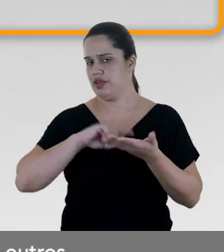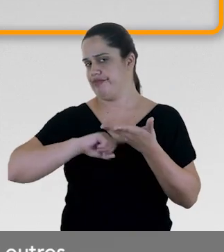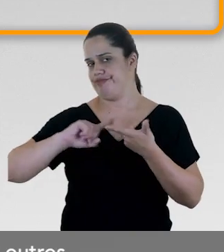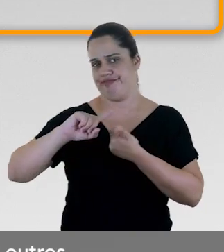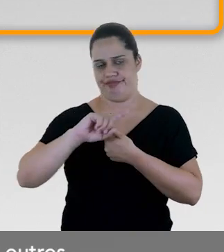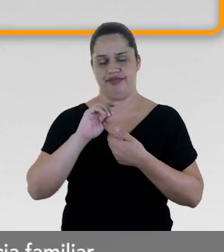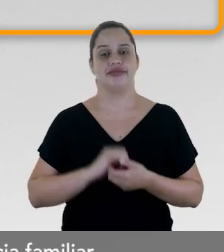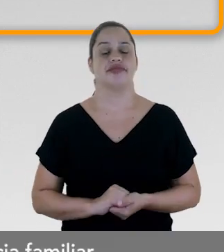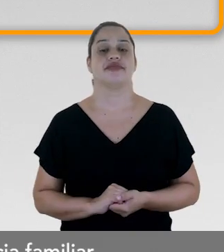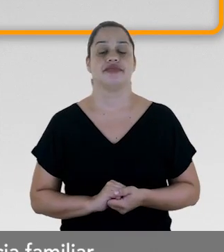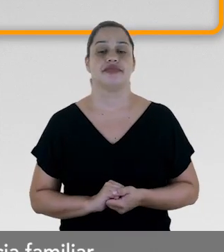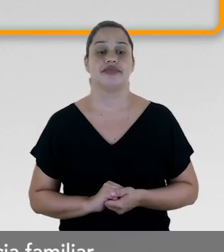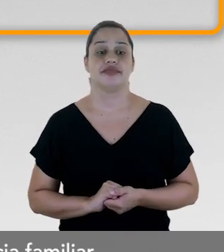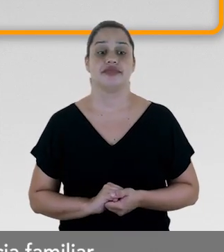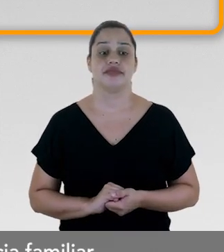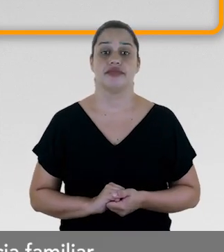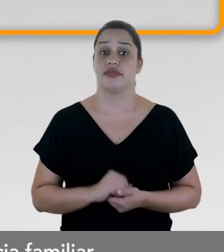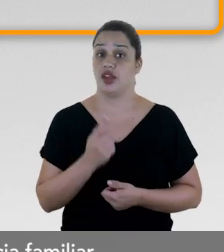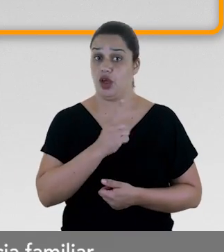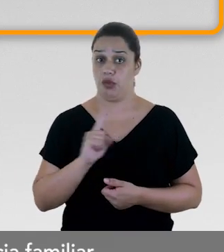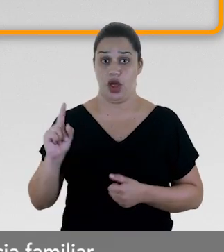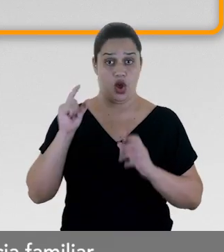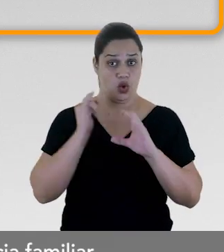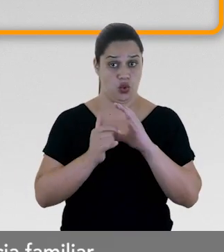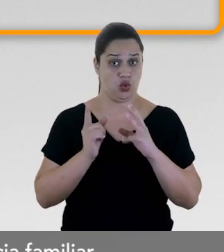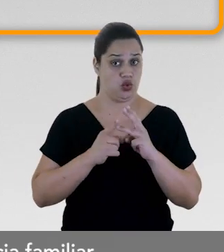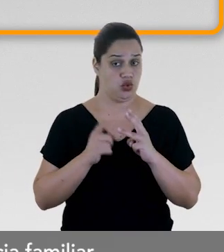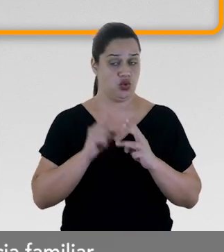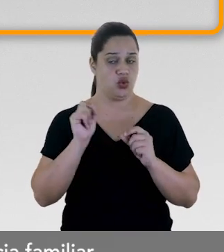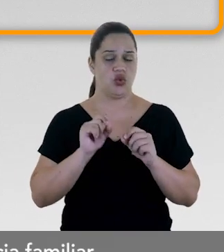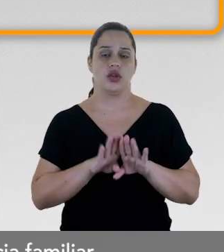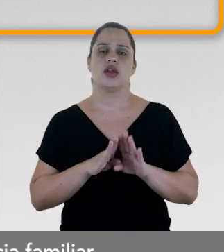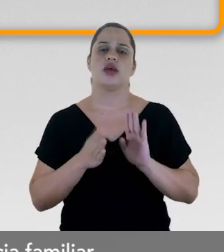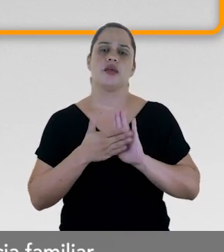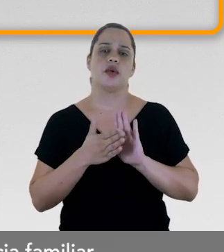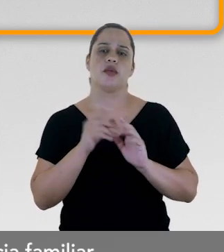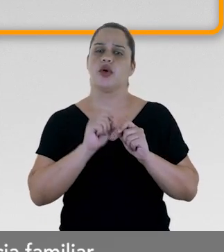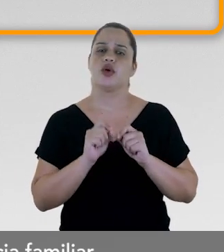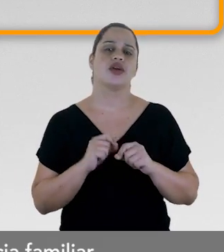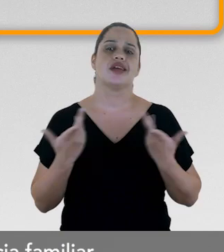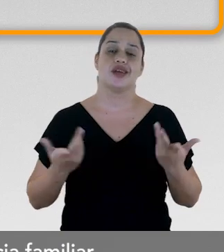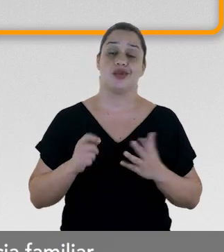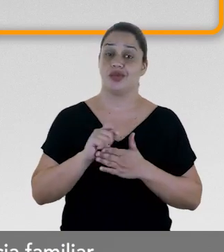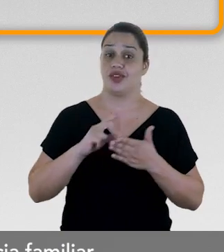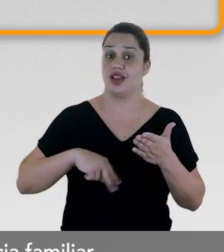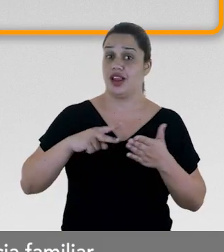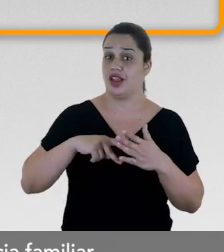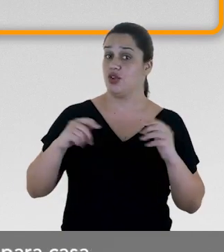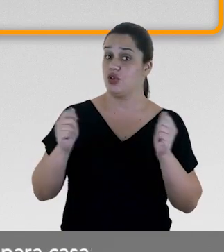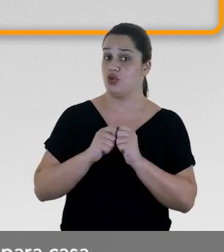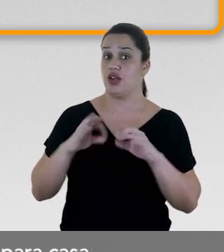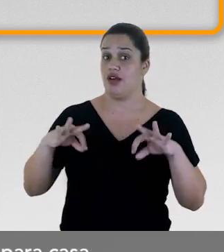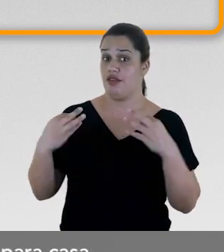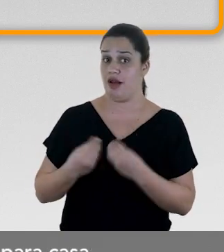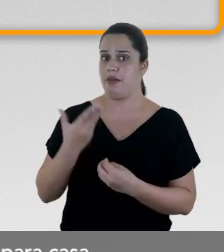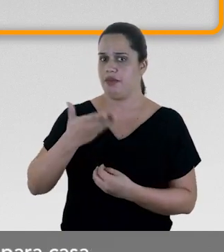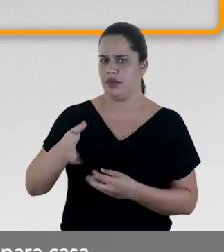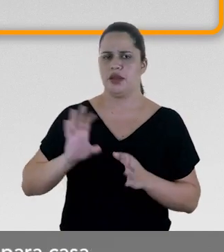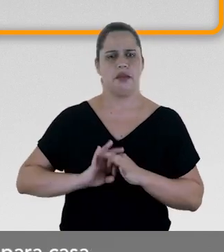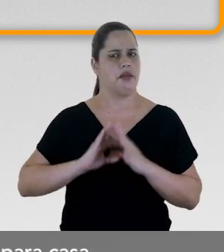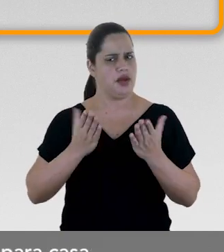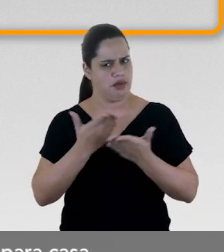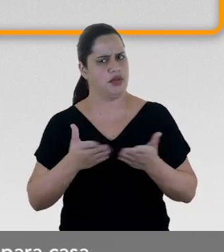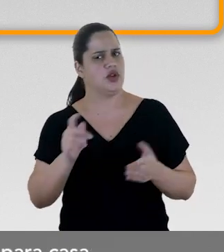outros. Para o último livro, proponha uma atividade de literacia familiar. Deixe que os